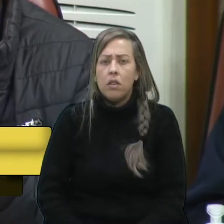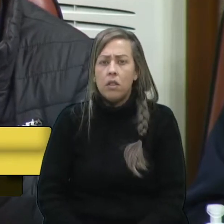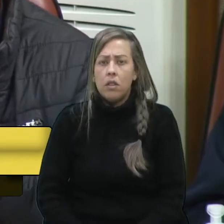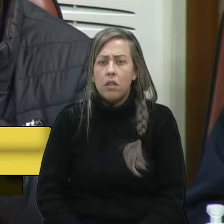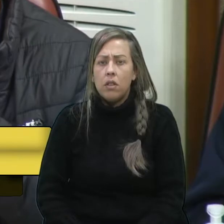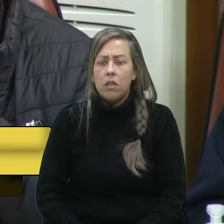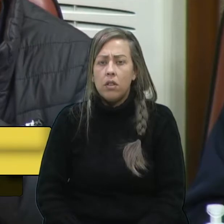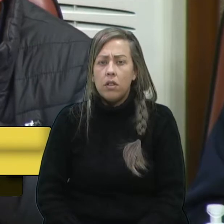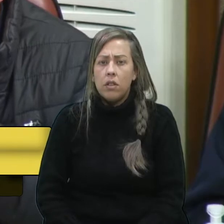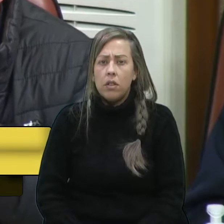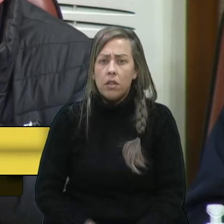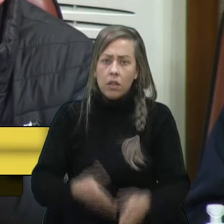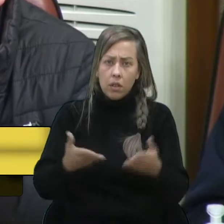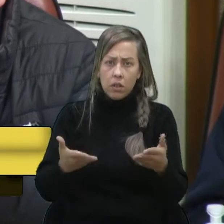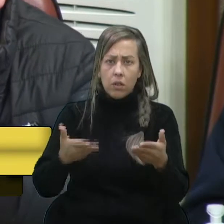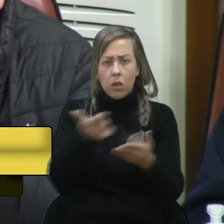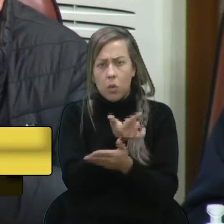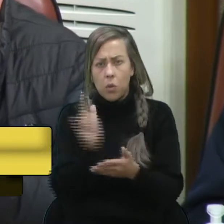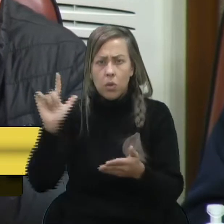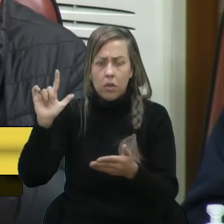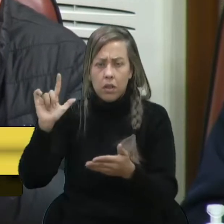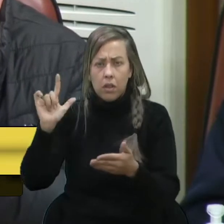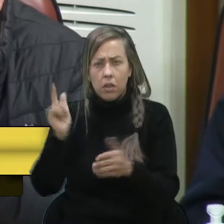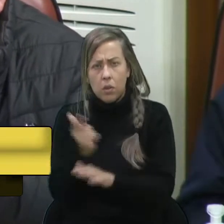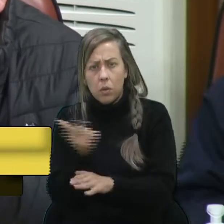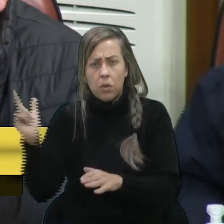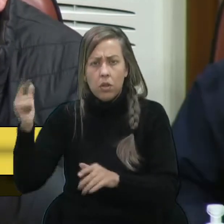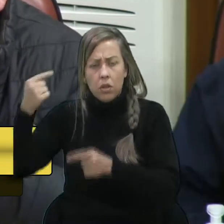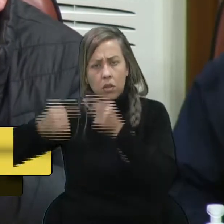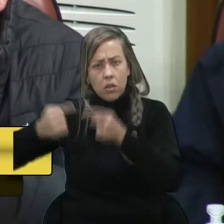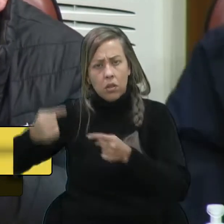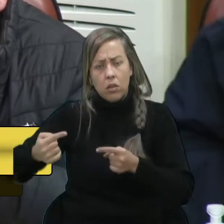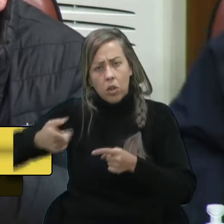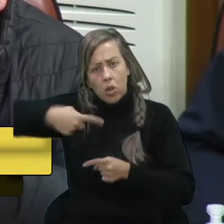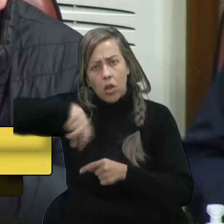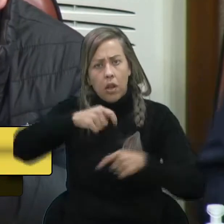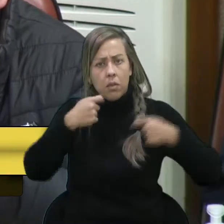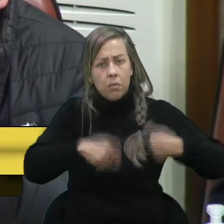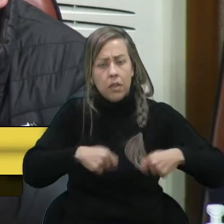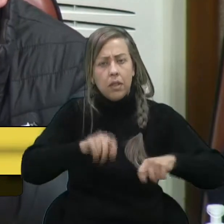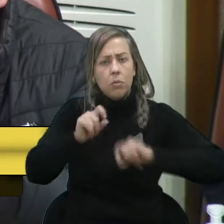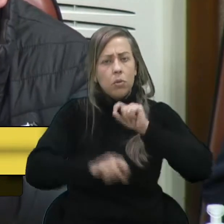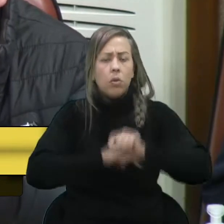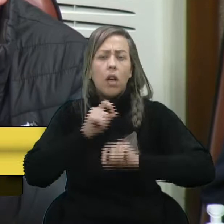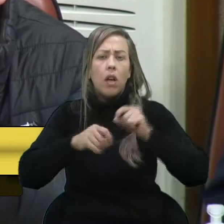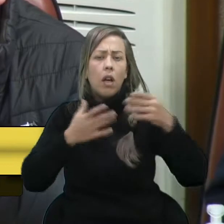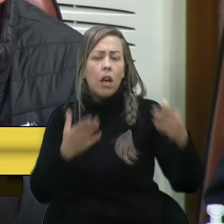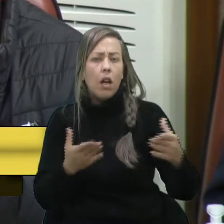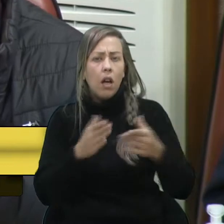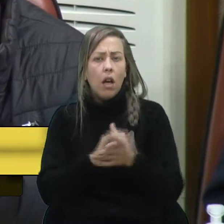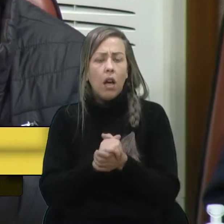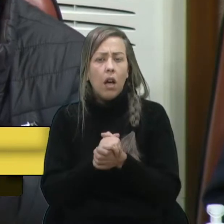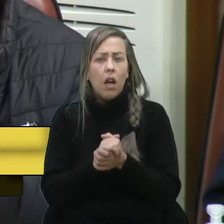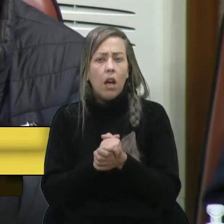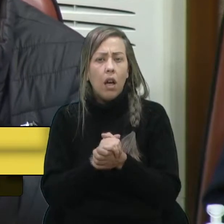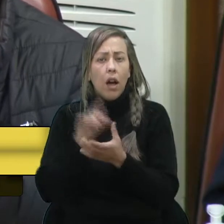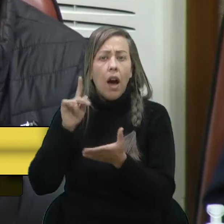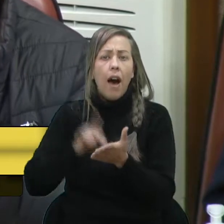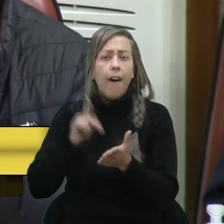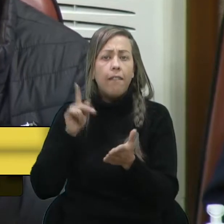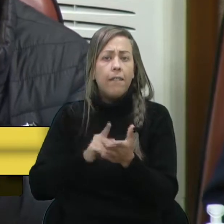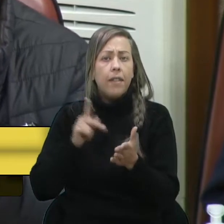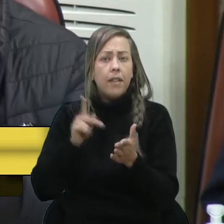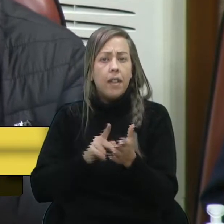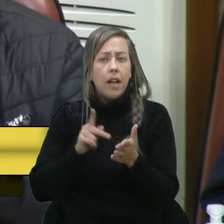E deixar outra situação que a gente precisa deixar aqui a verdade